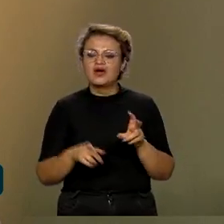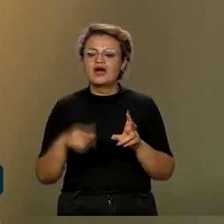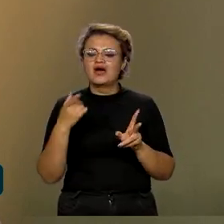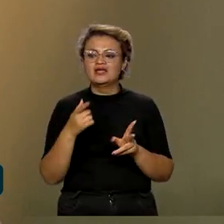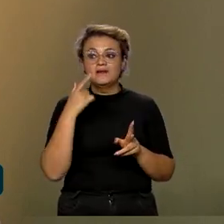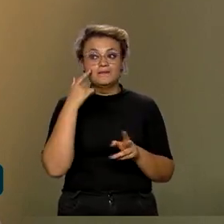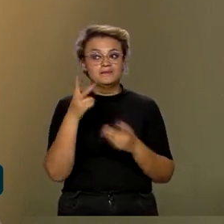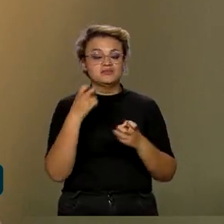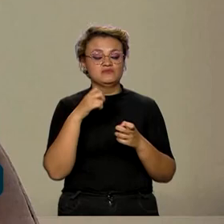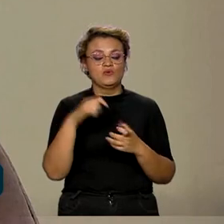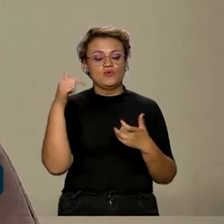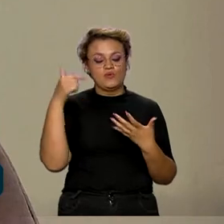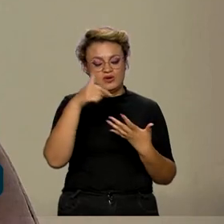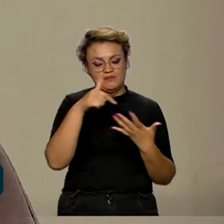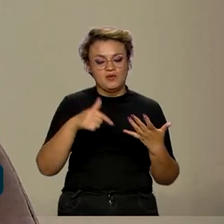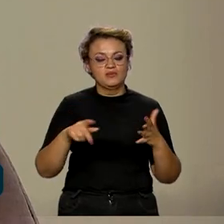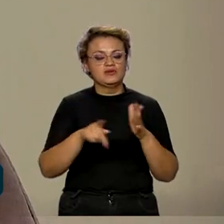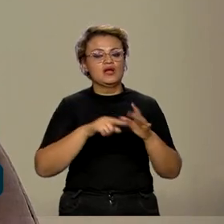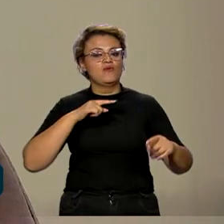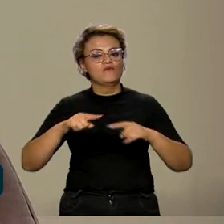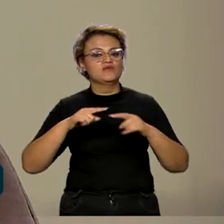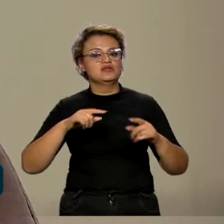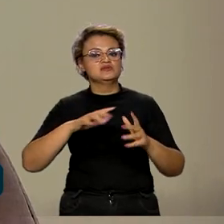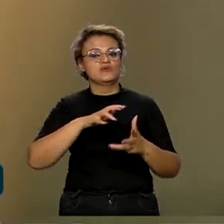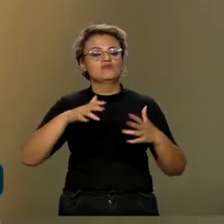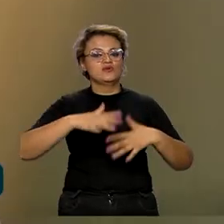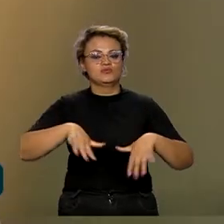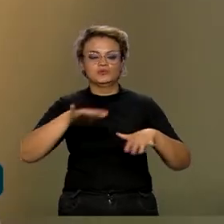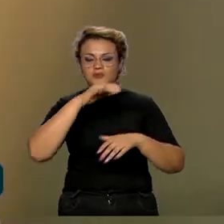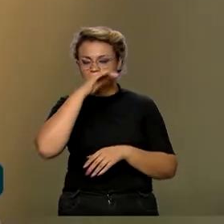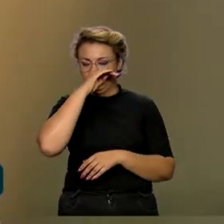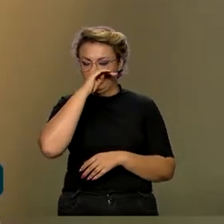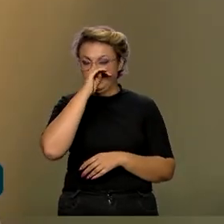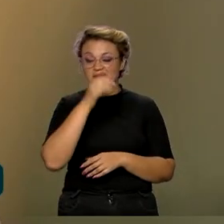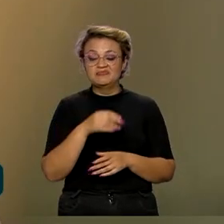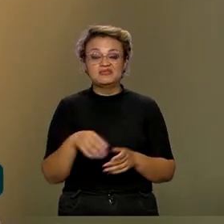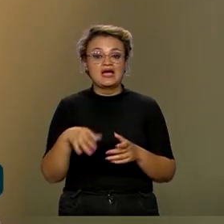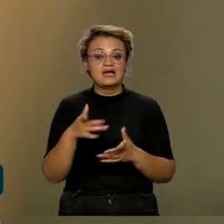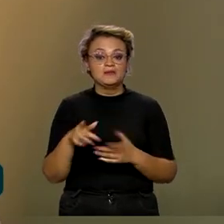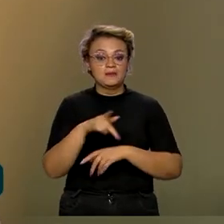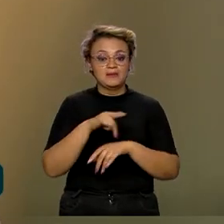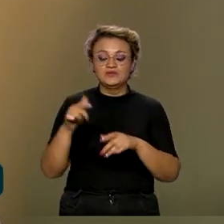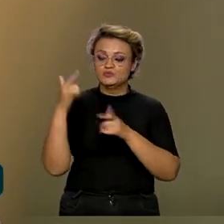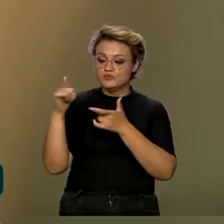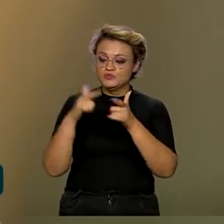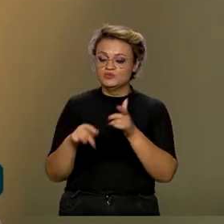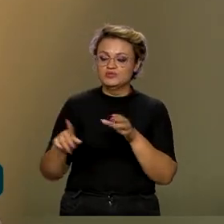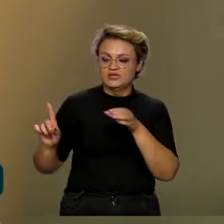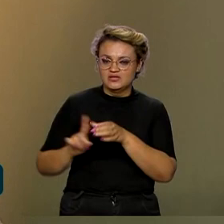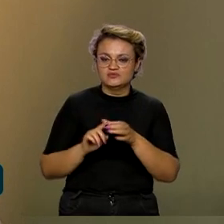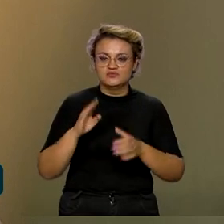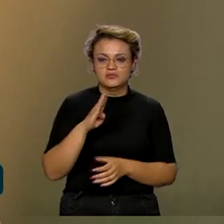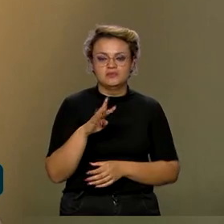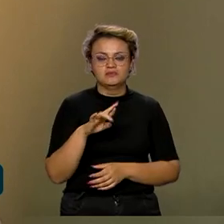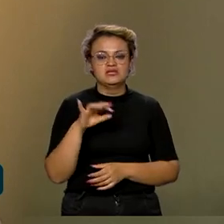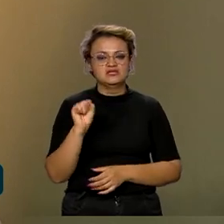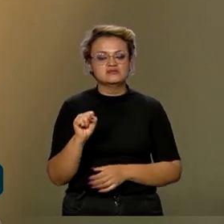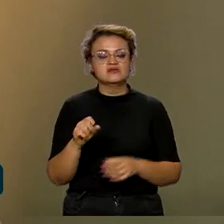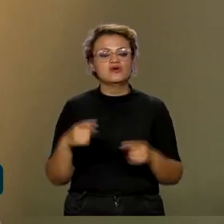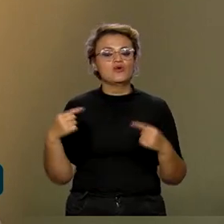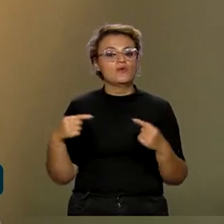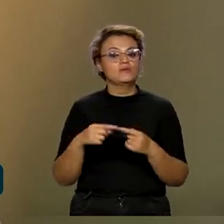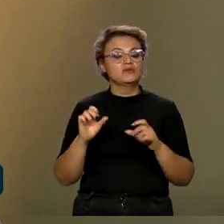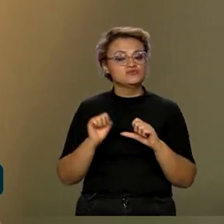a olhar para o conjunto da governança global como um todo. Então, a chegada de novos países nos BRICS pode representar também um